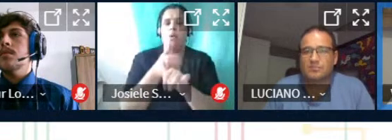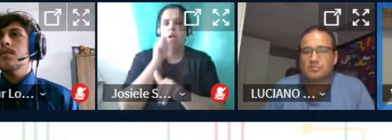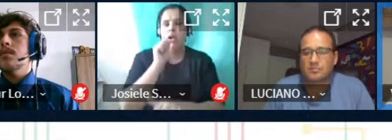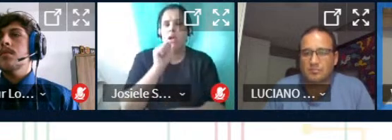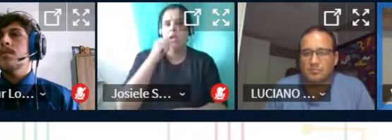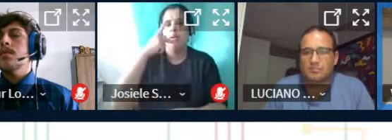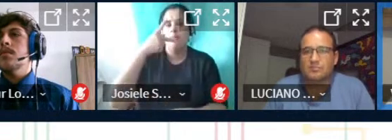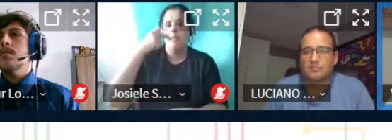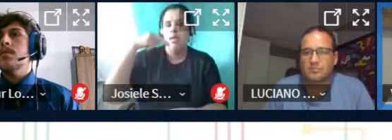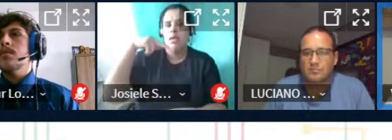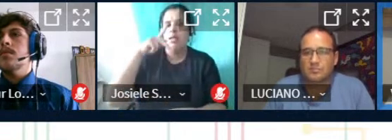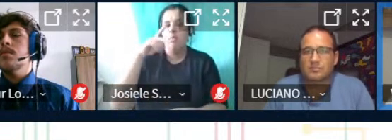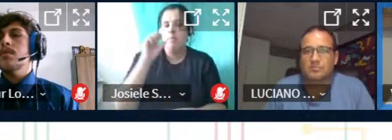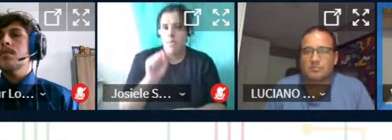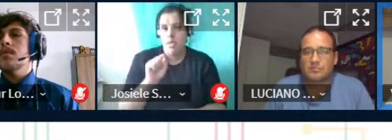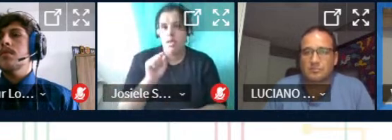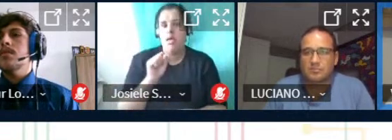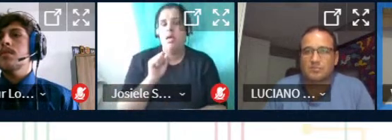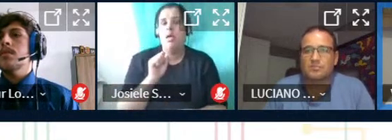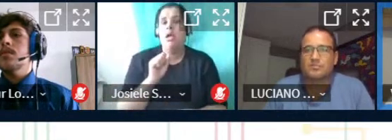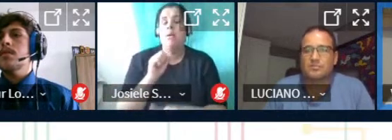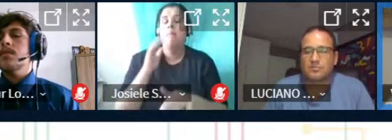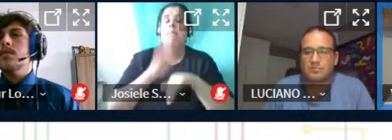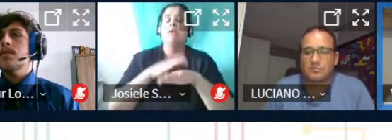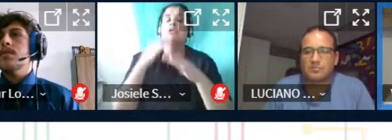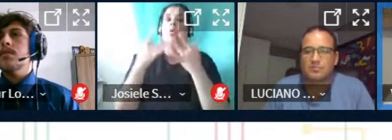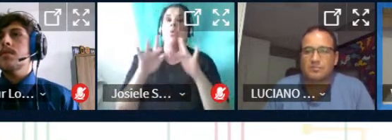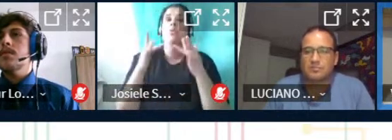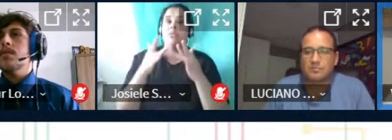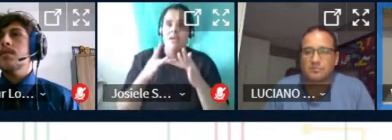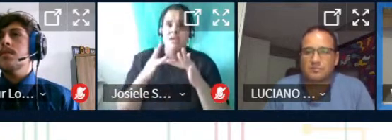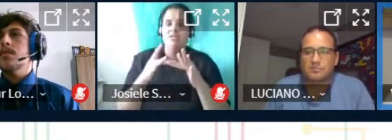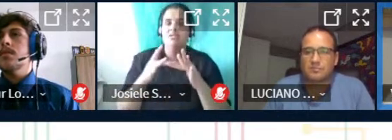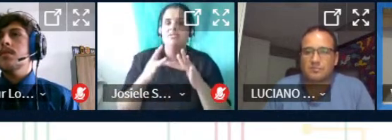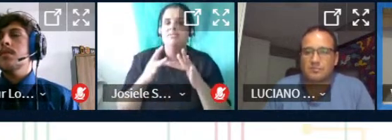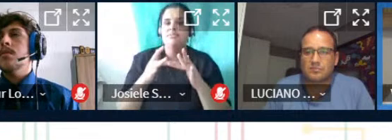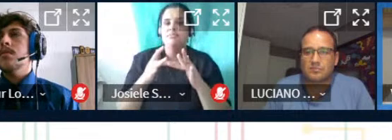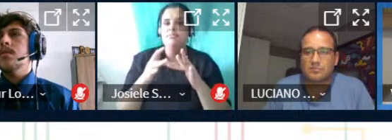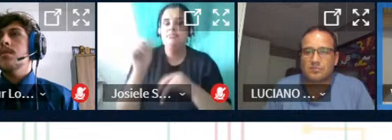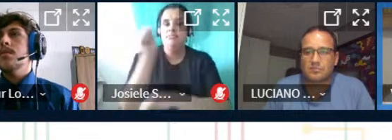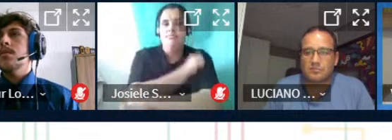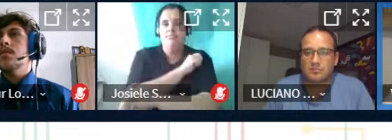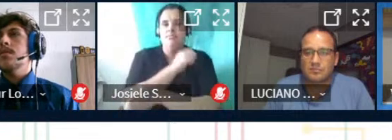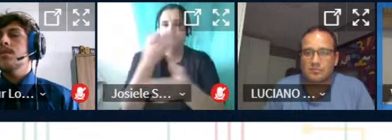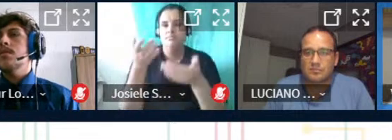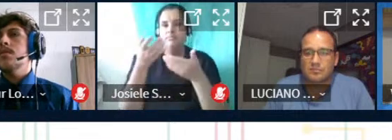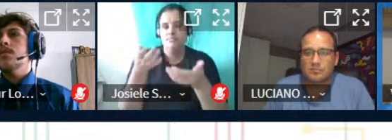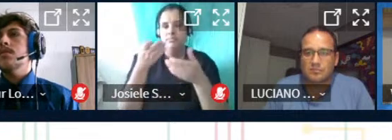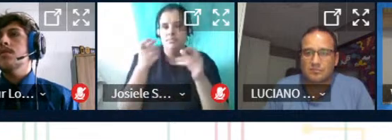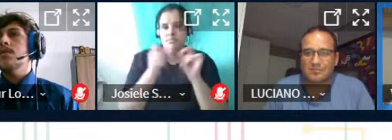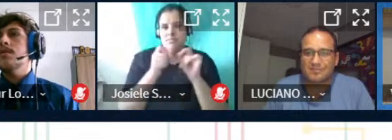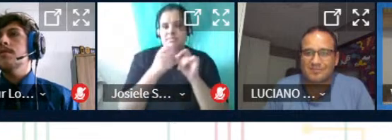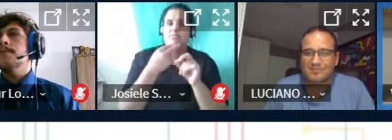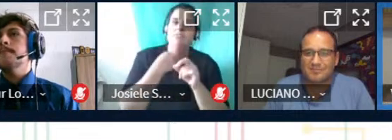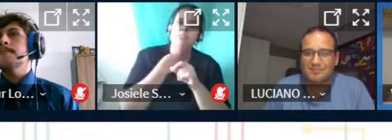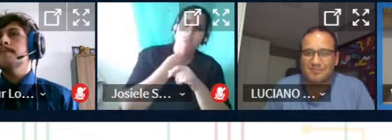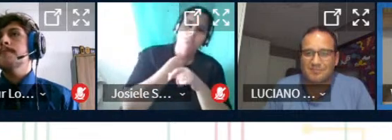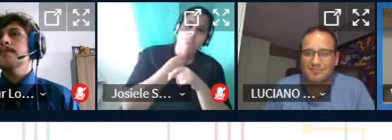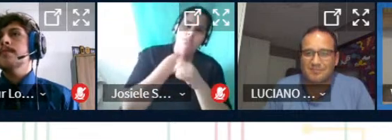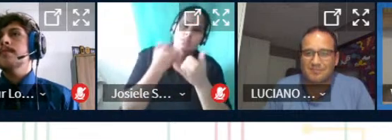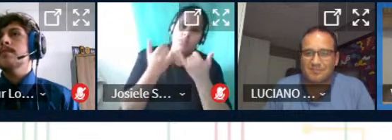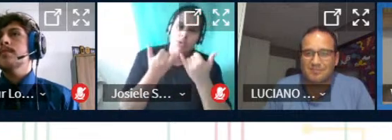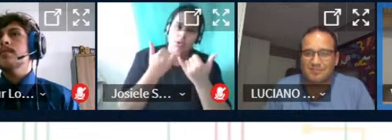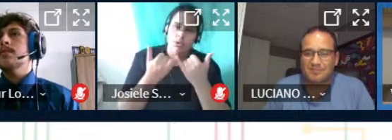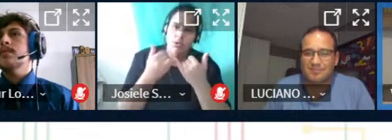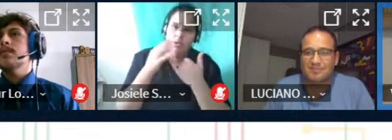para ter mais um contato com a ferramenta para aqueles alunos que gostariam de fazer mas não podem porque por exemplo no